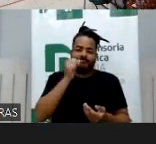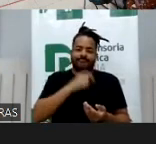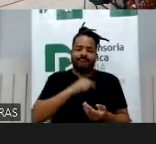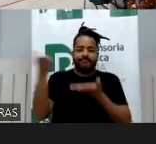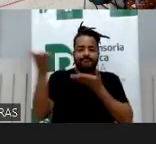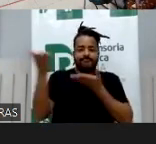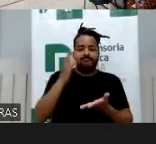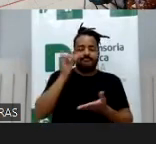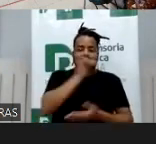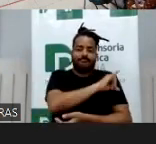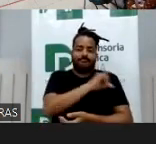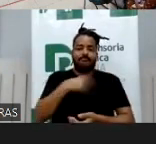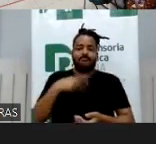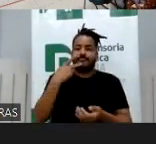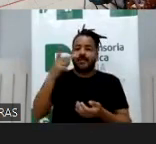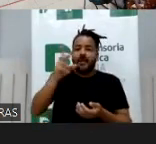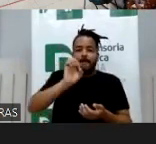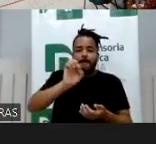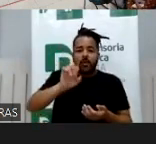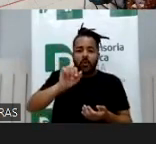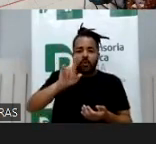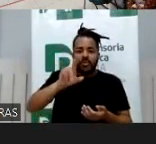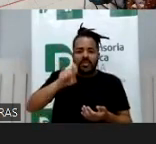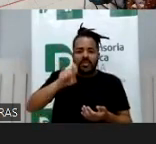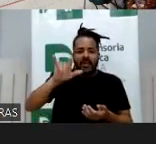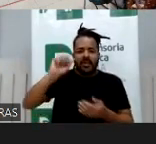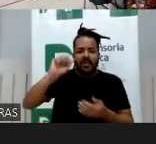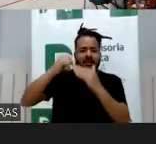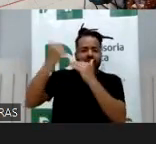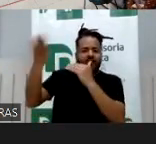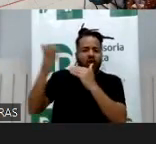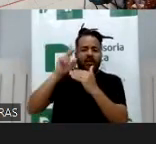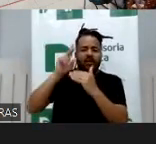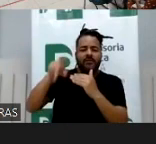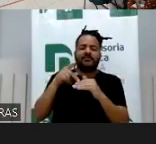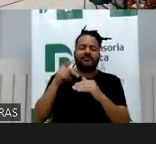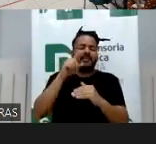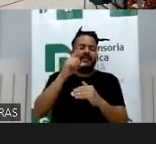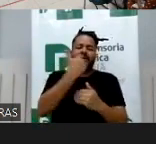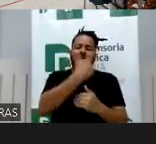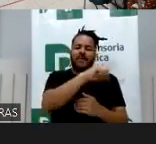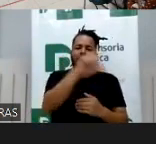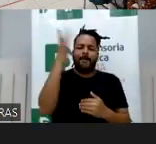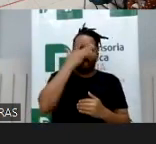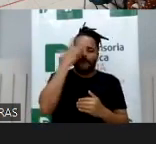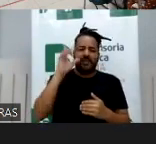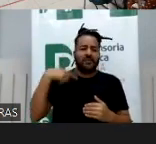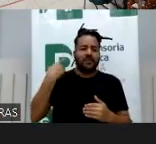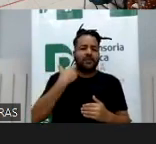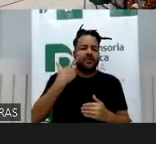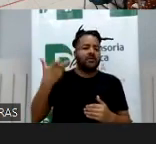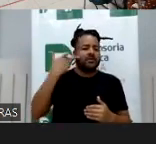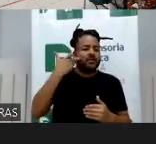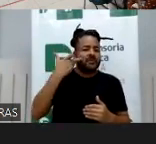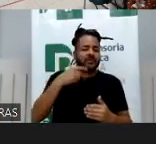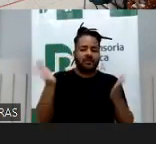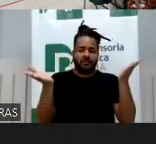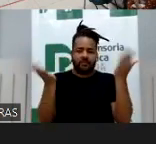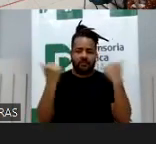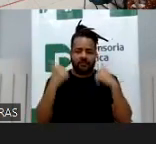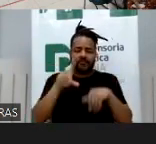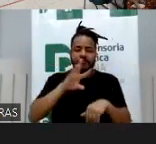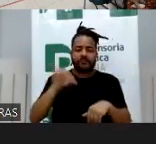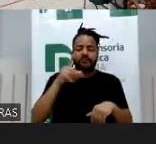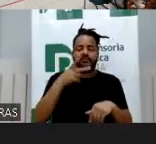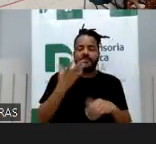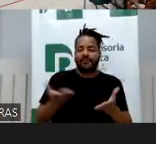convidei que vai estar em Bruxelas e não pode vir, mas vem duas palestrantes de Angola que são as advogadas mais importantes do país, uma